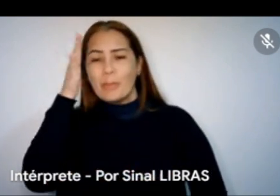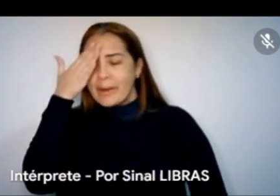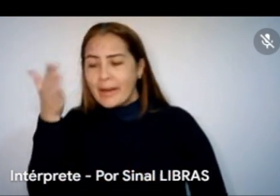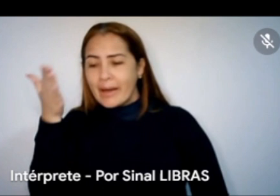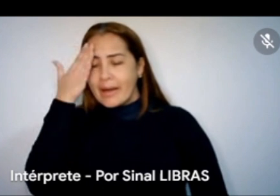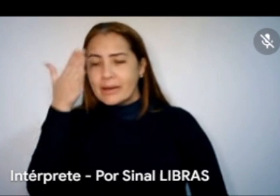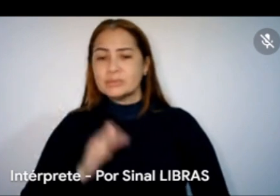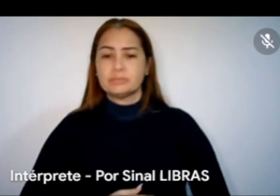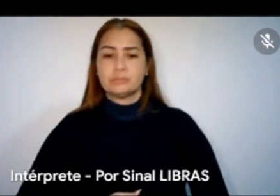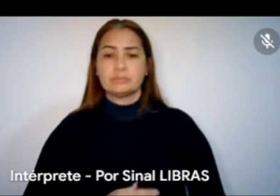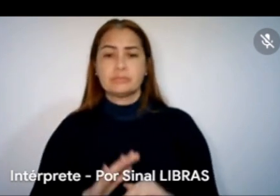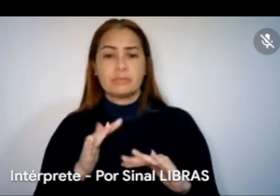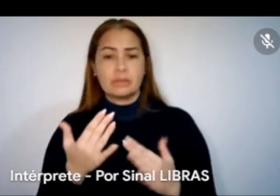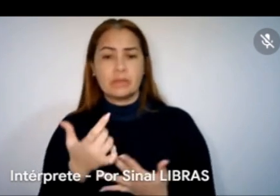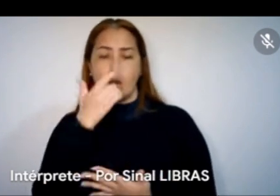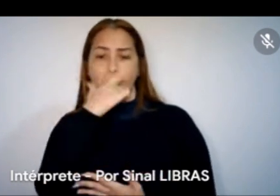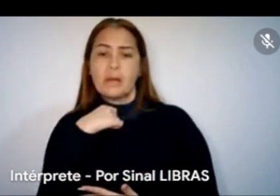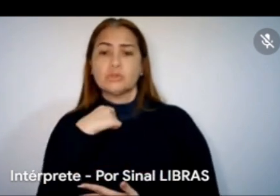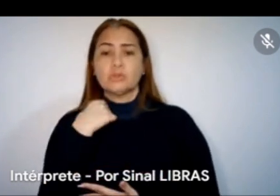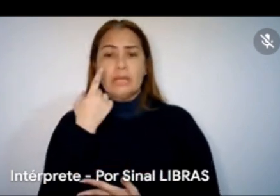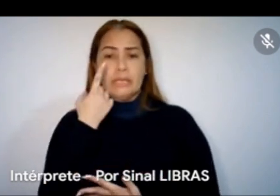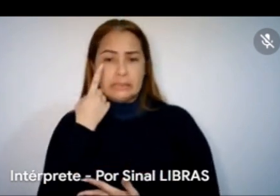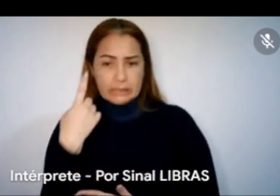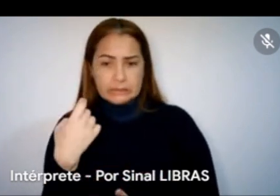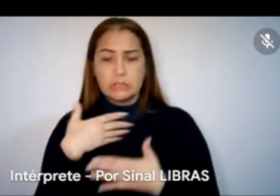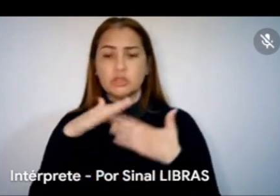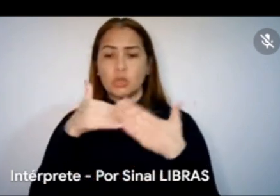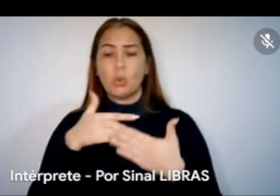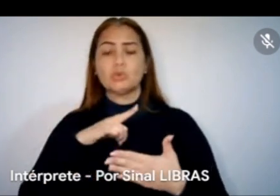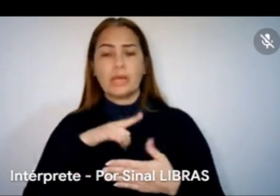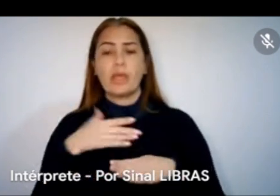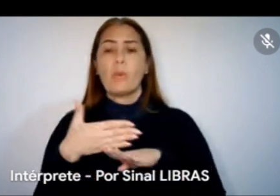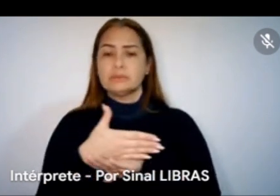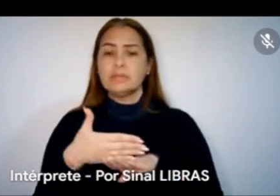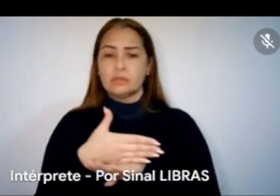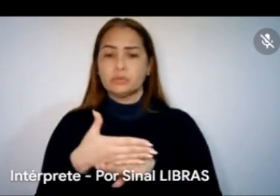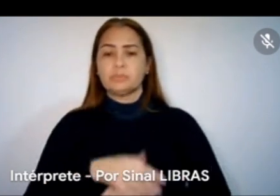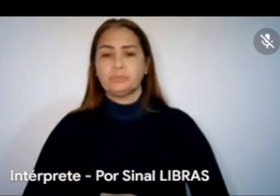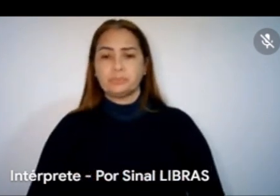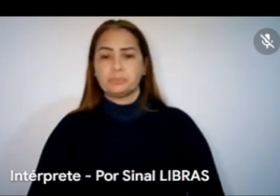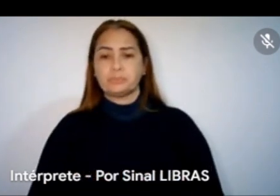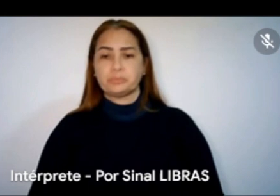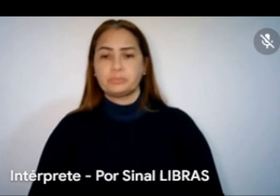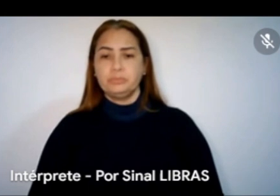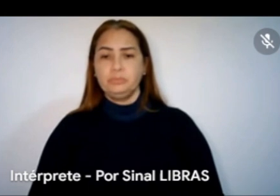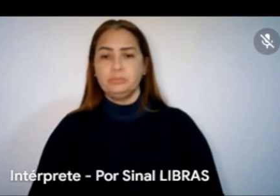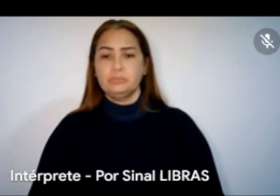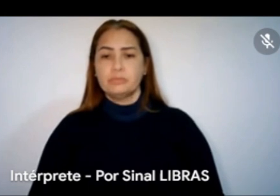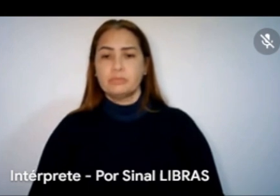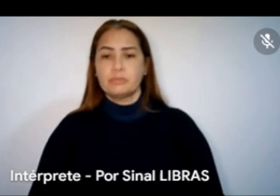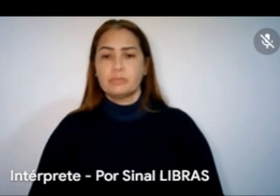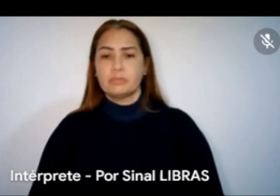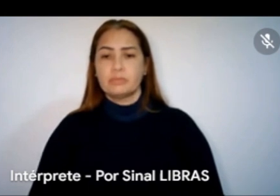Eu acho interessante trazer para a reunião para todo mundo ter acesso, para a gente ter mais classes. Eu passo a palavra para o